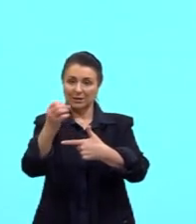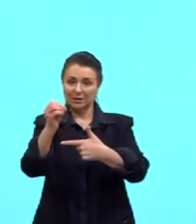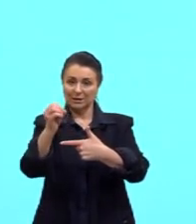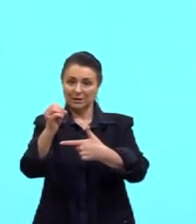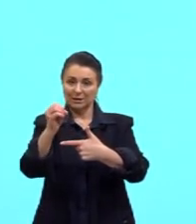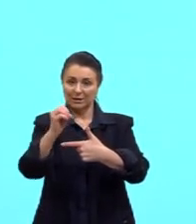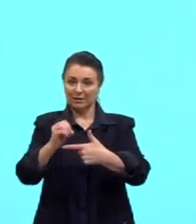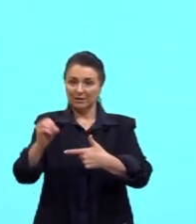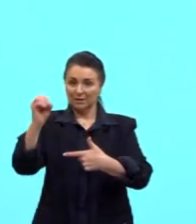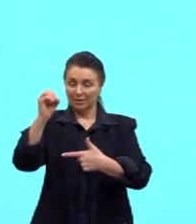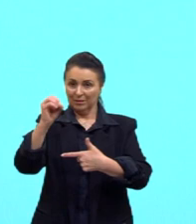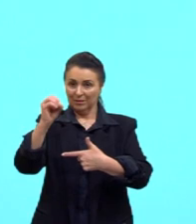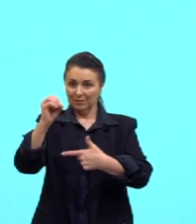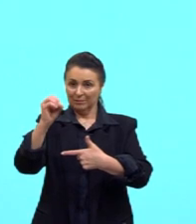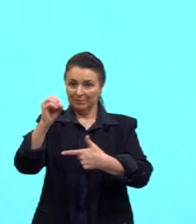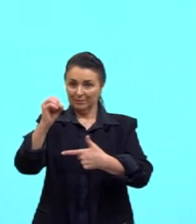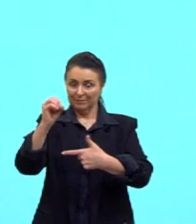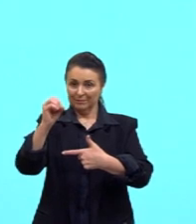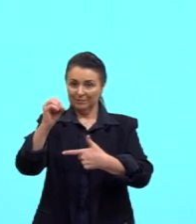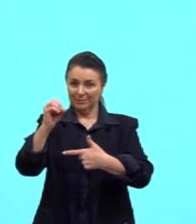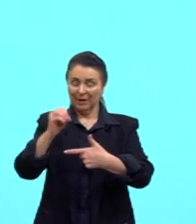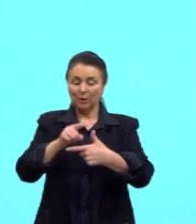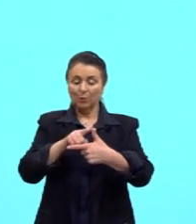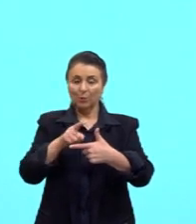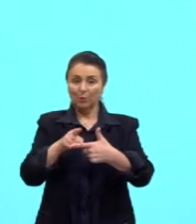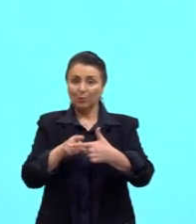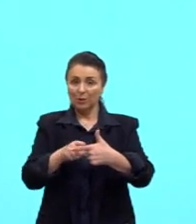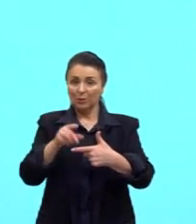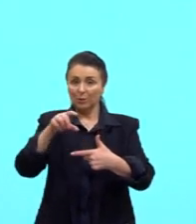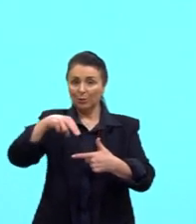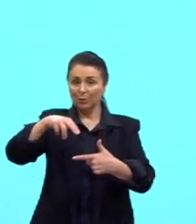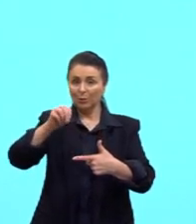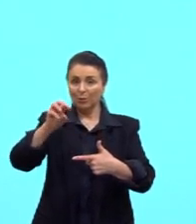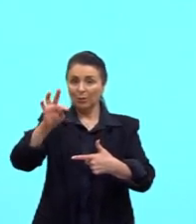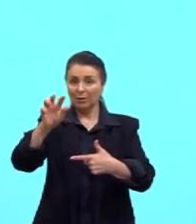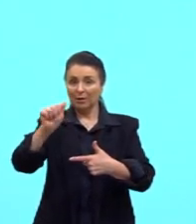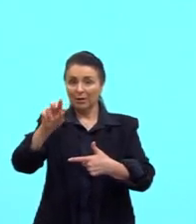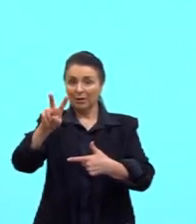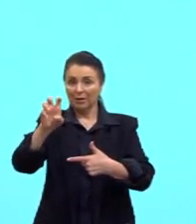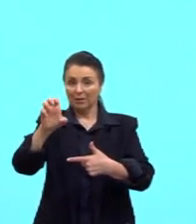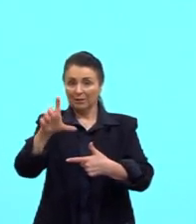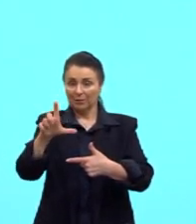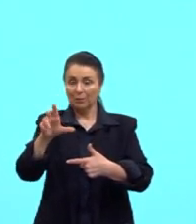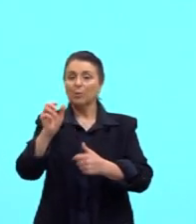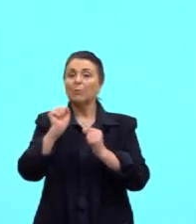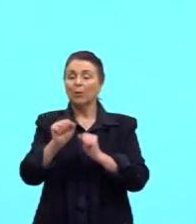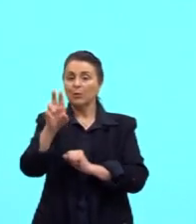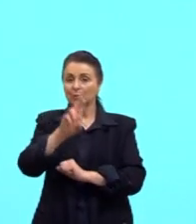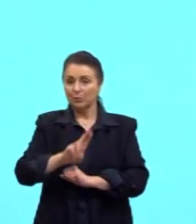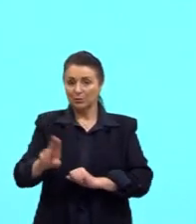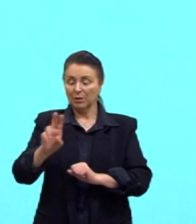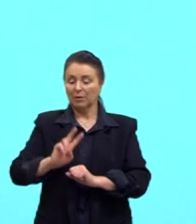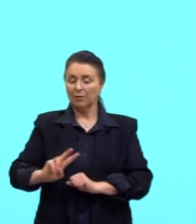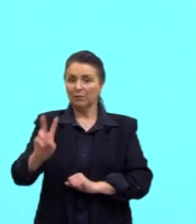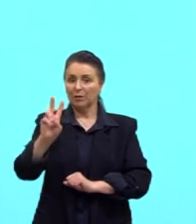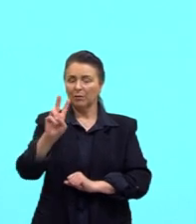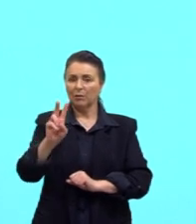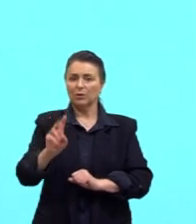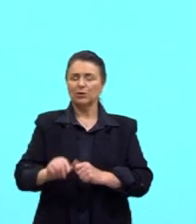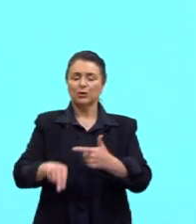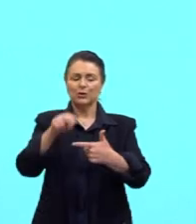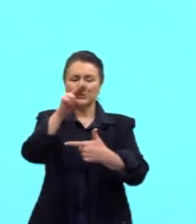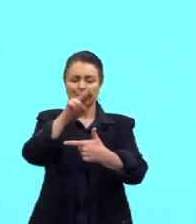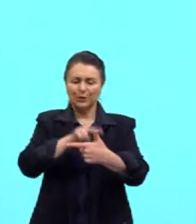é um arco notável, um ângulo notável. Então, nós podemos utilizar valor de seno,